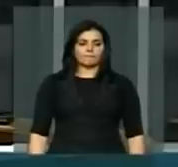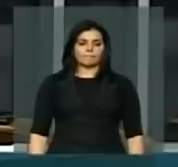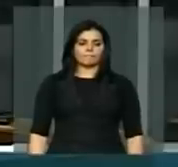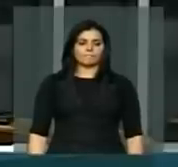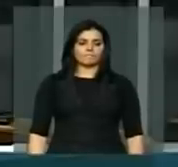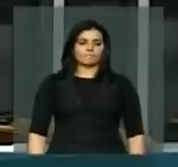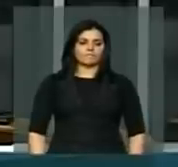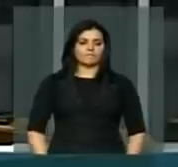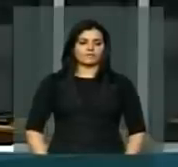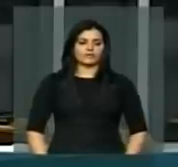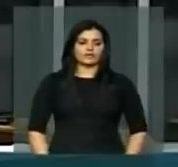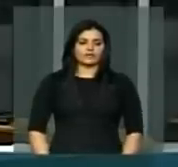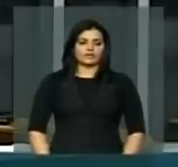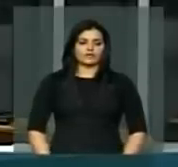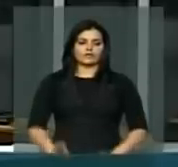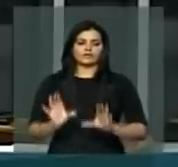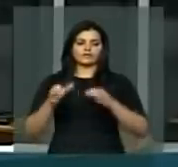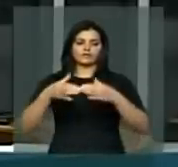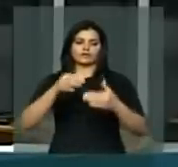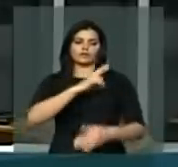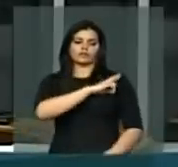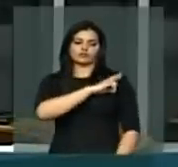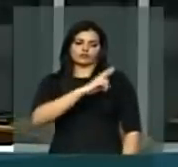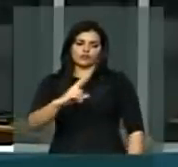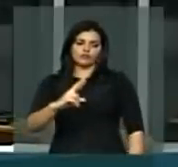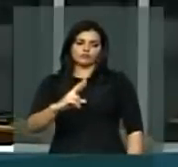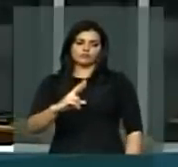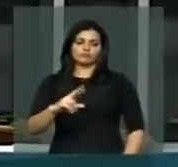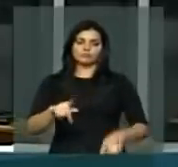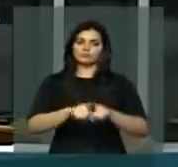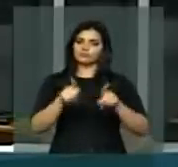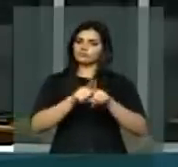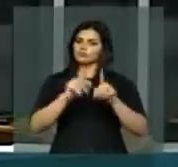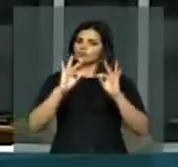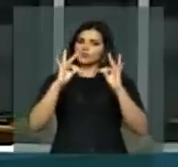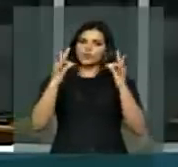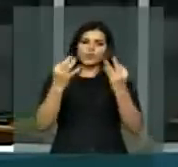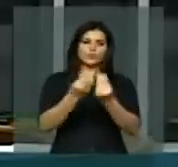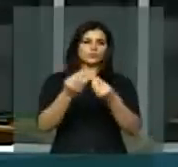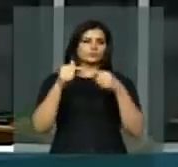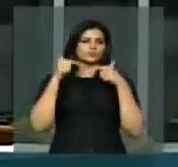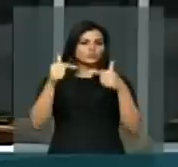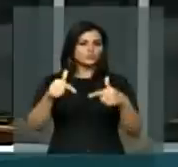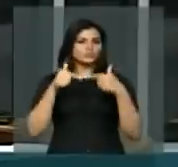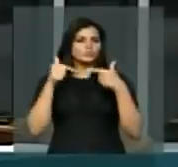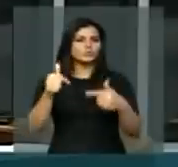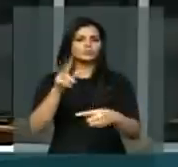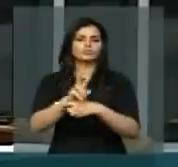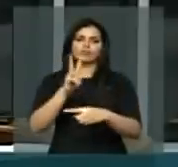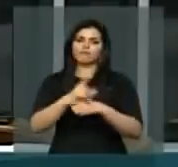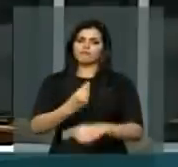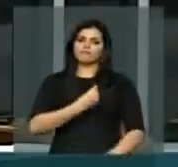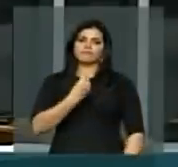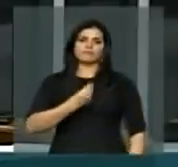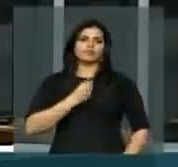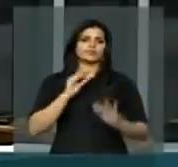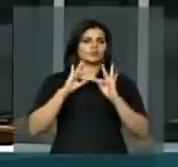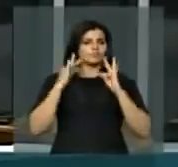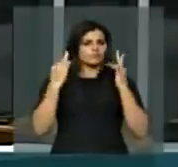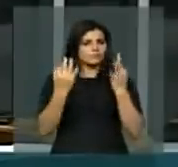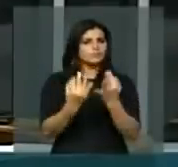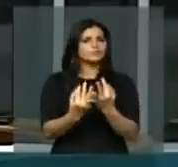não apenas os segmentos religiosos, mas todos aqueles que lutam em defesa da vida e da família,